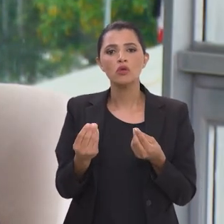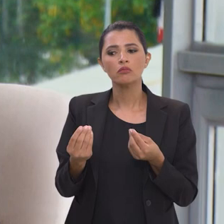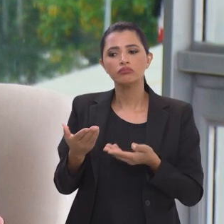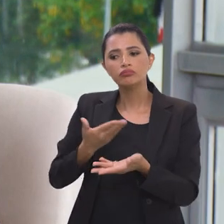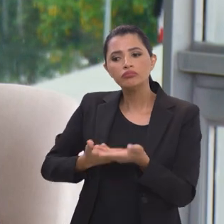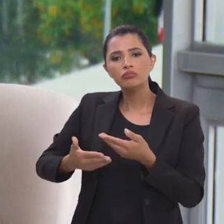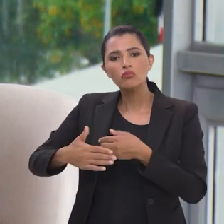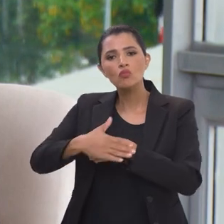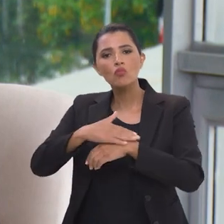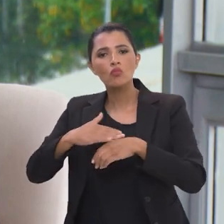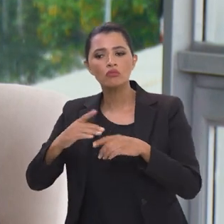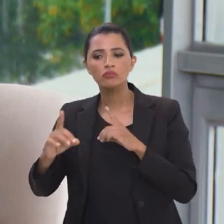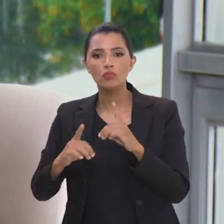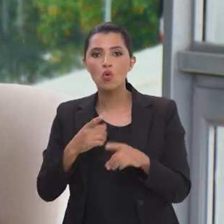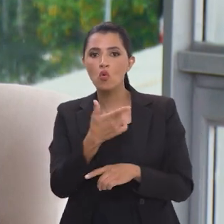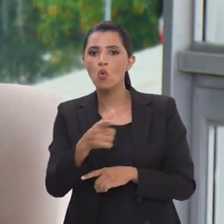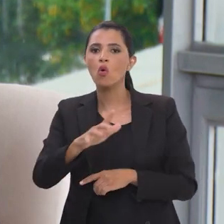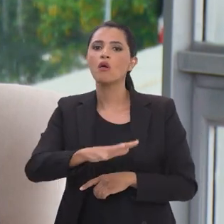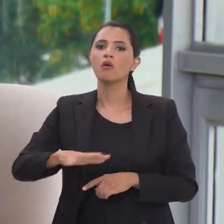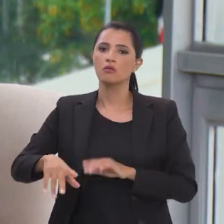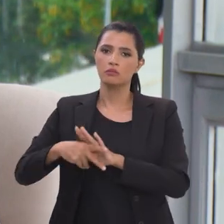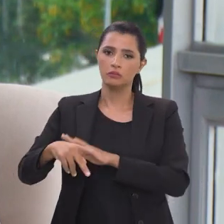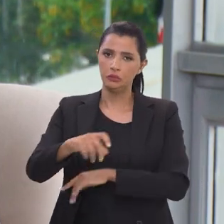dialogar com outros setores da sociedade.